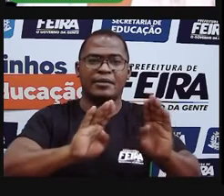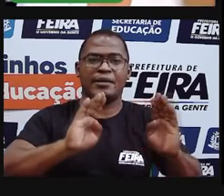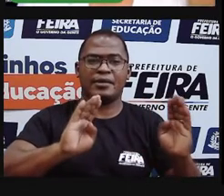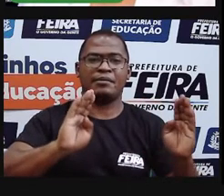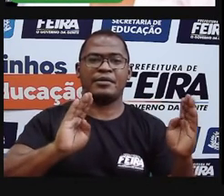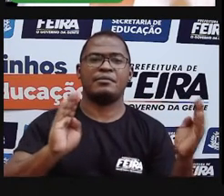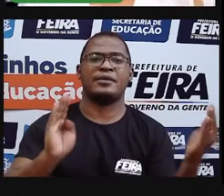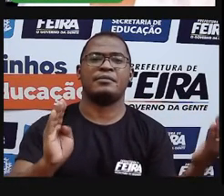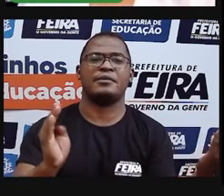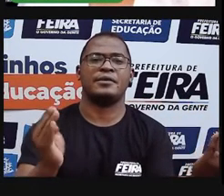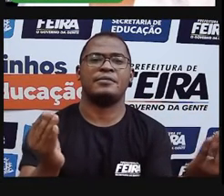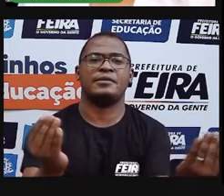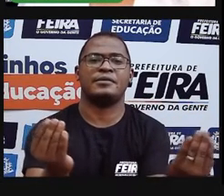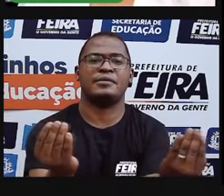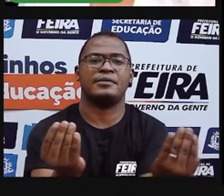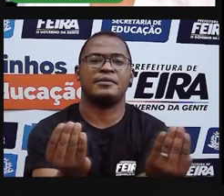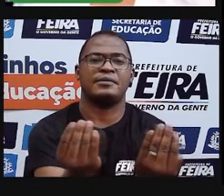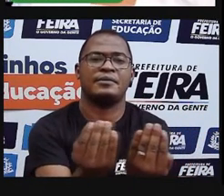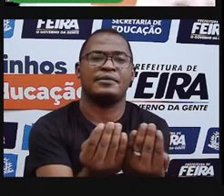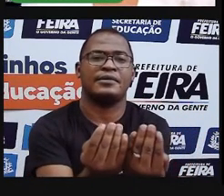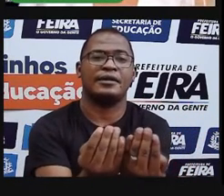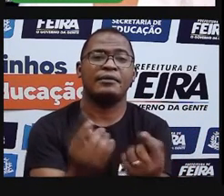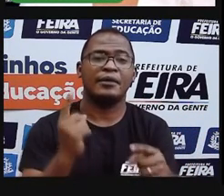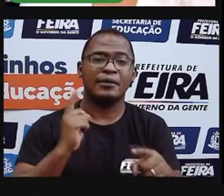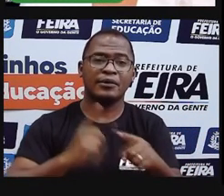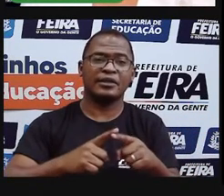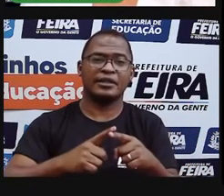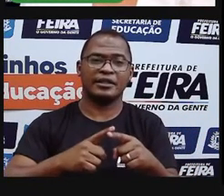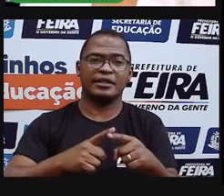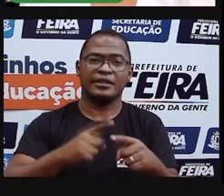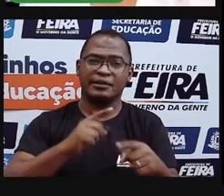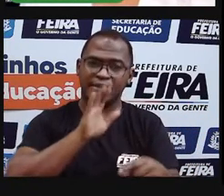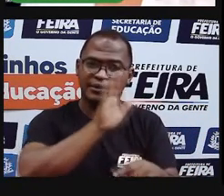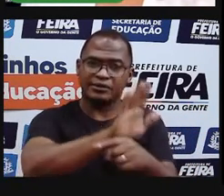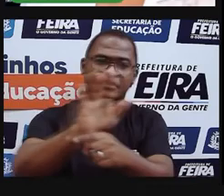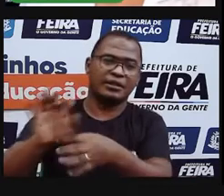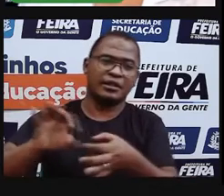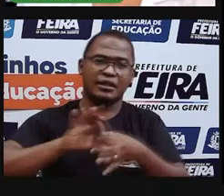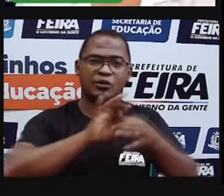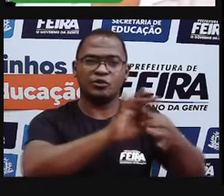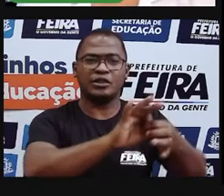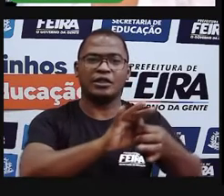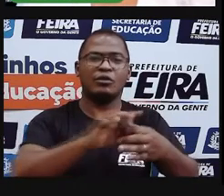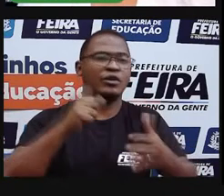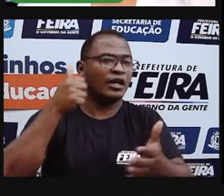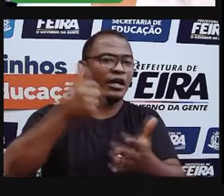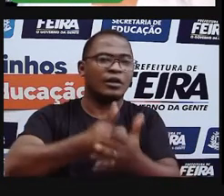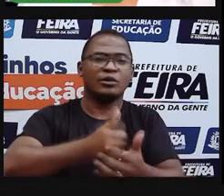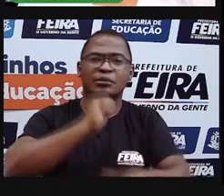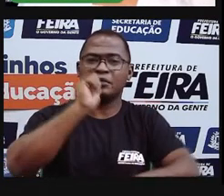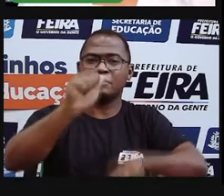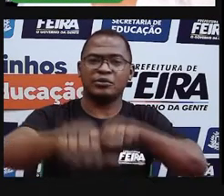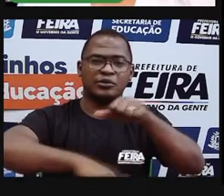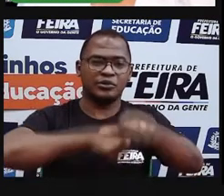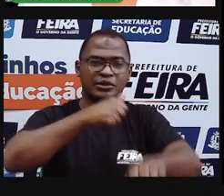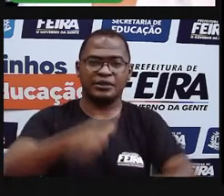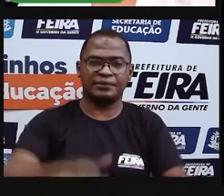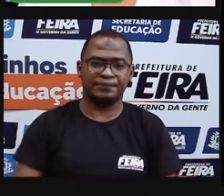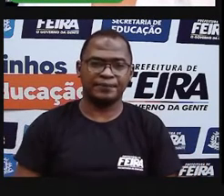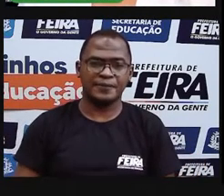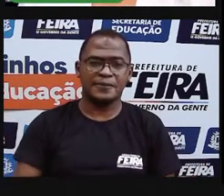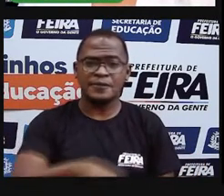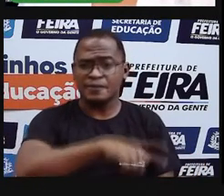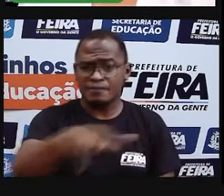aprendizagem, para promover a união, para promover mudança. Então, durante a nossa vida, participamos de muitas comunidades.